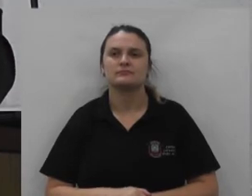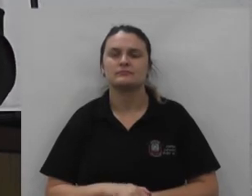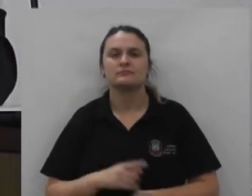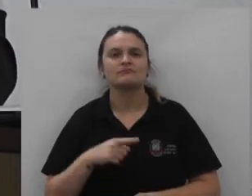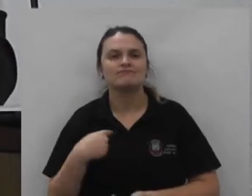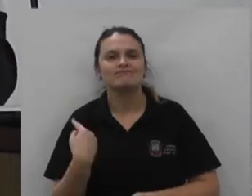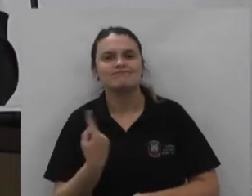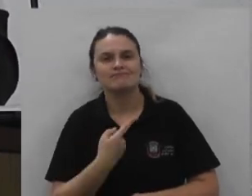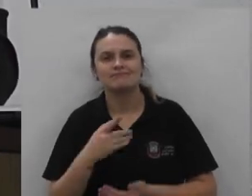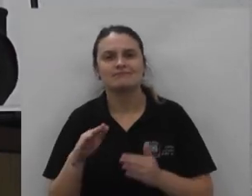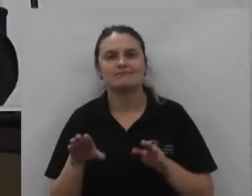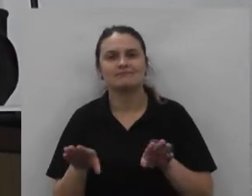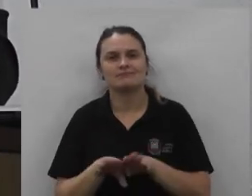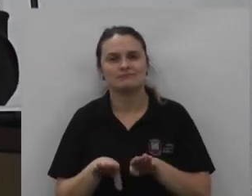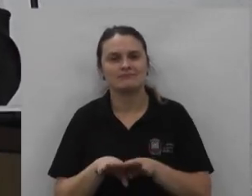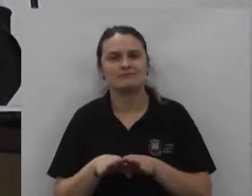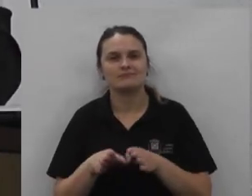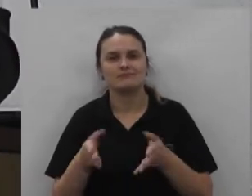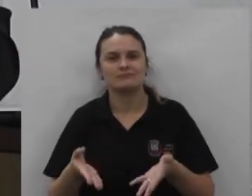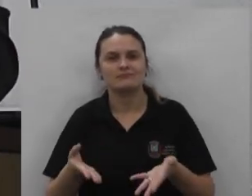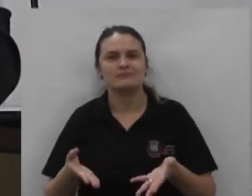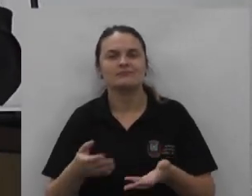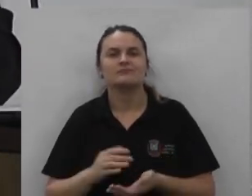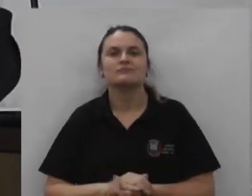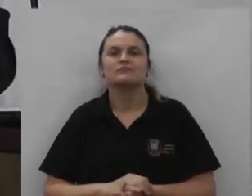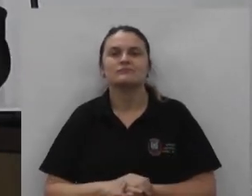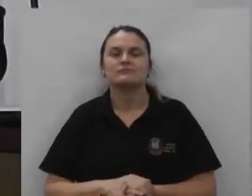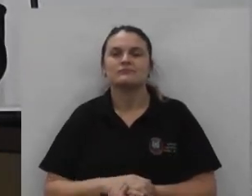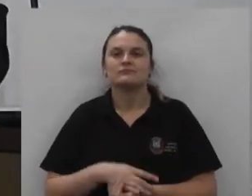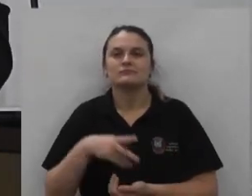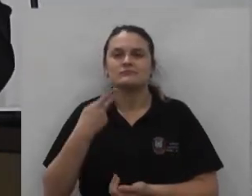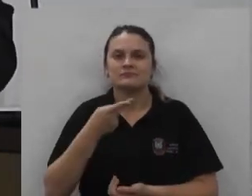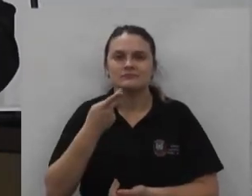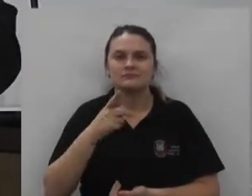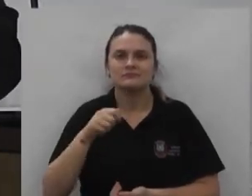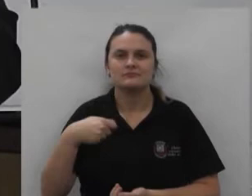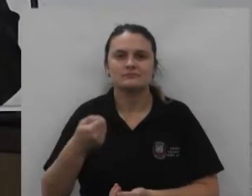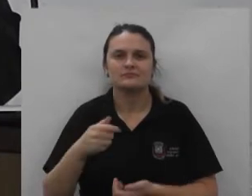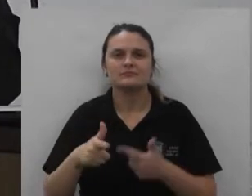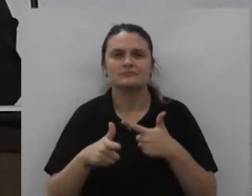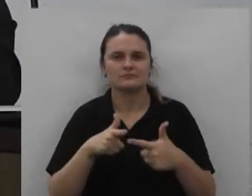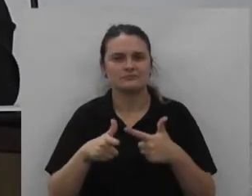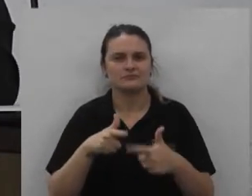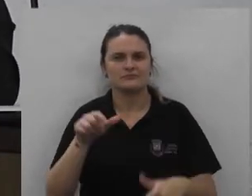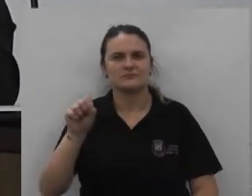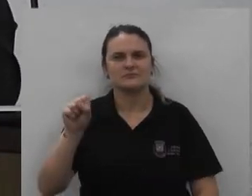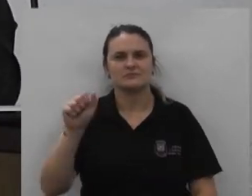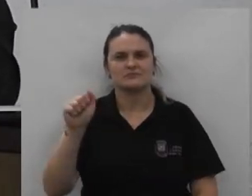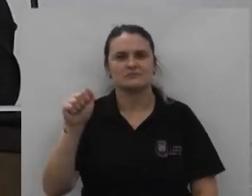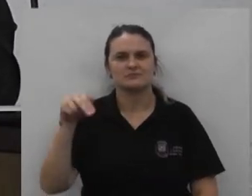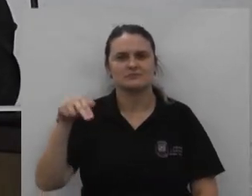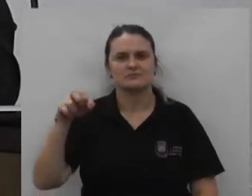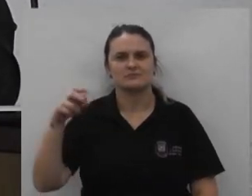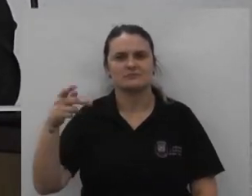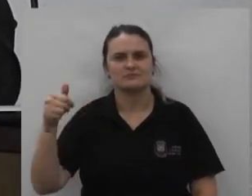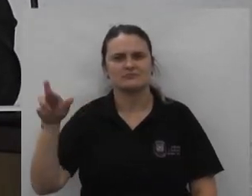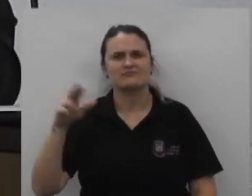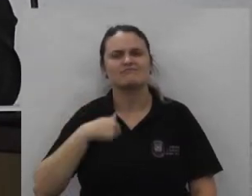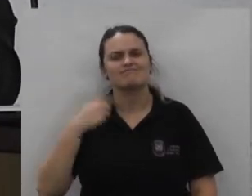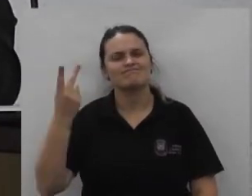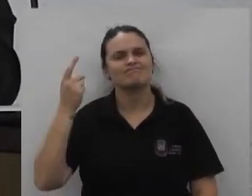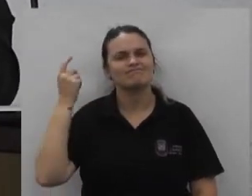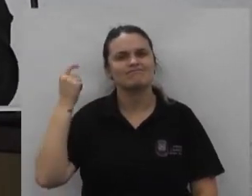nós também no dia de hoje deixamos para falar sobre o problema da sanepar eu falei alguns dias atrás